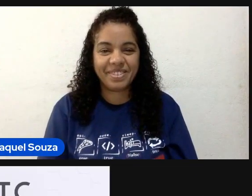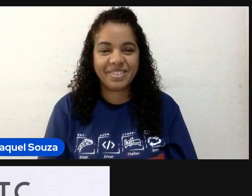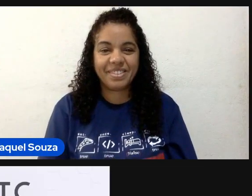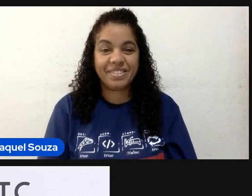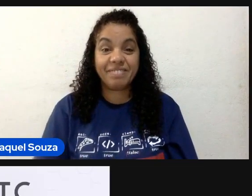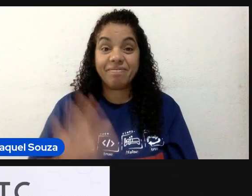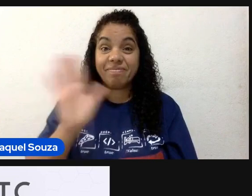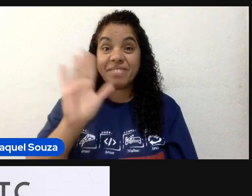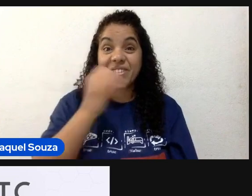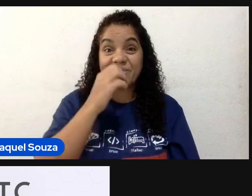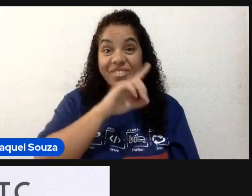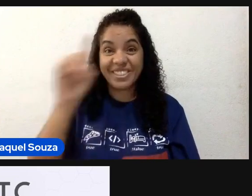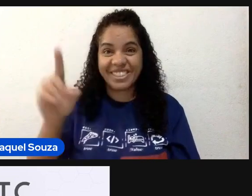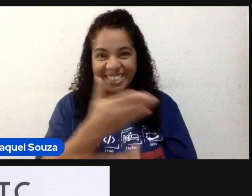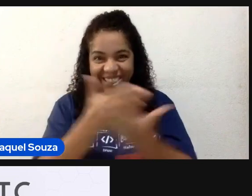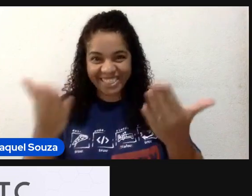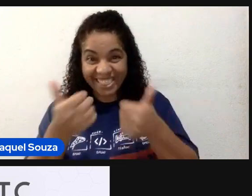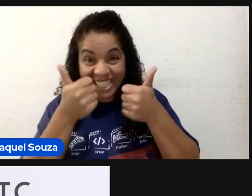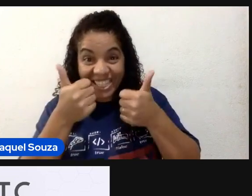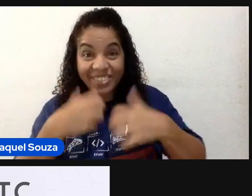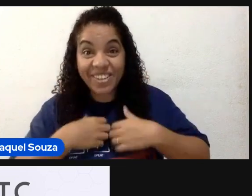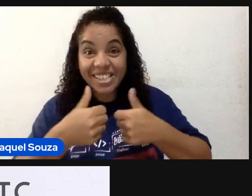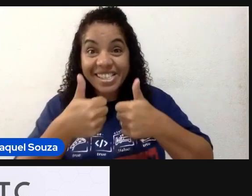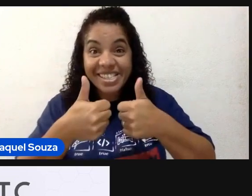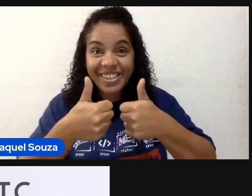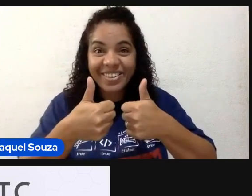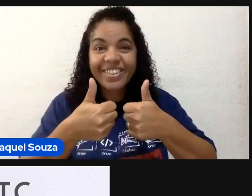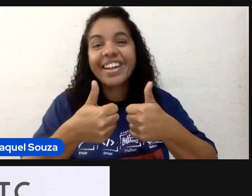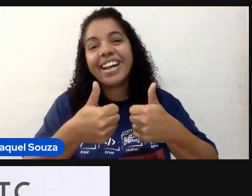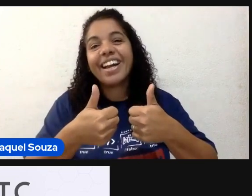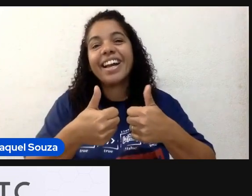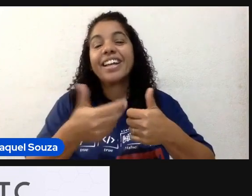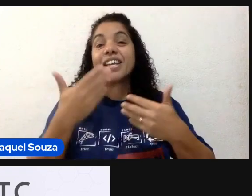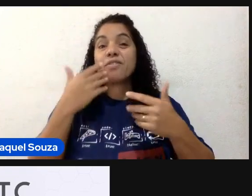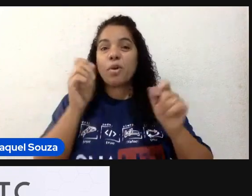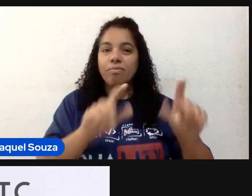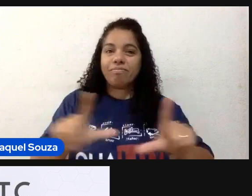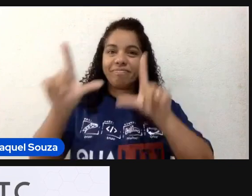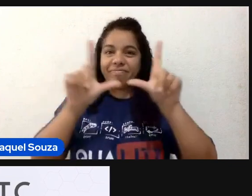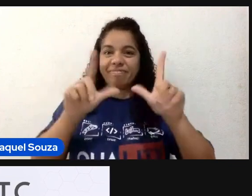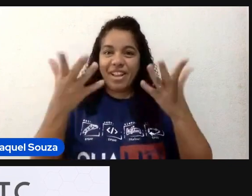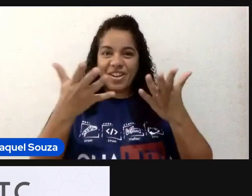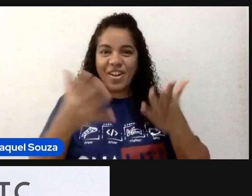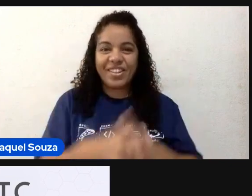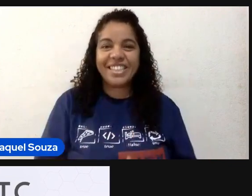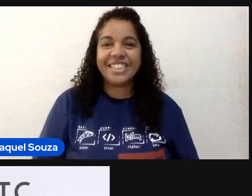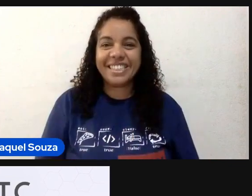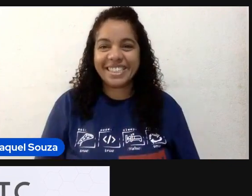Bom dia, galera, como é que vocês estão? Vou compartilhar a tela aqui já.